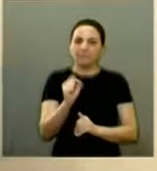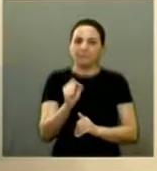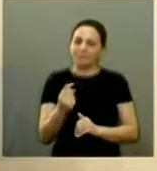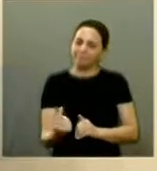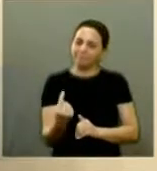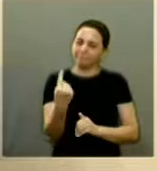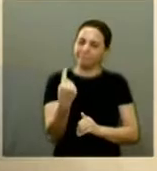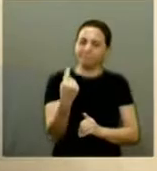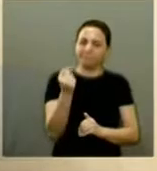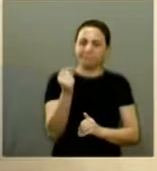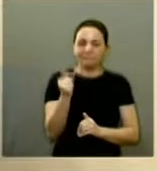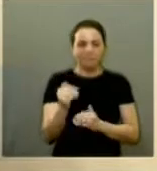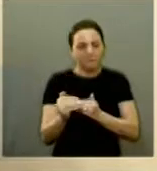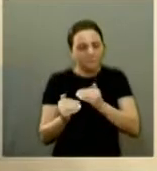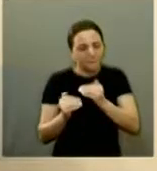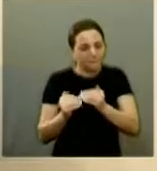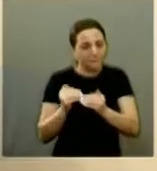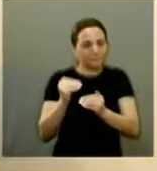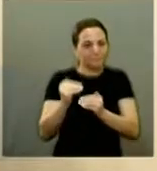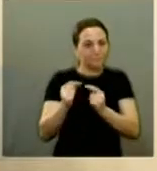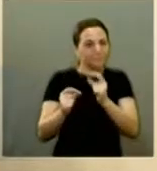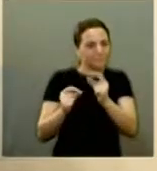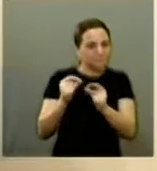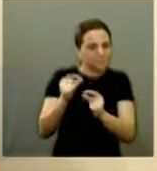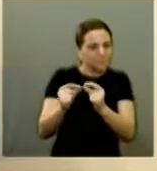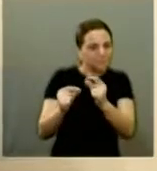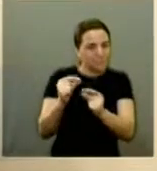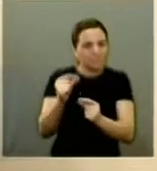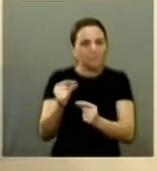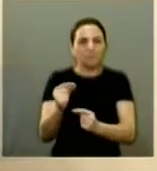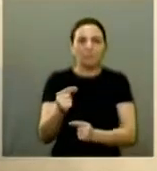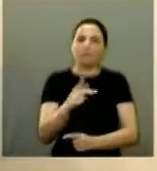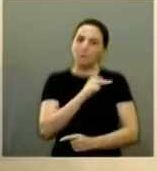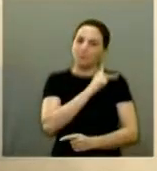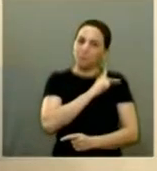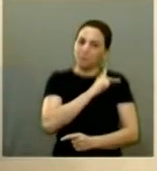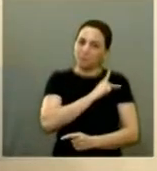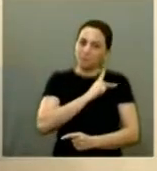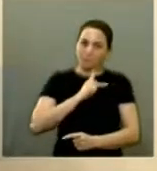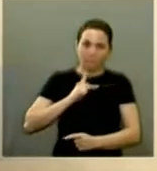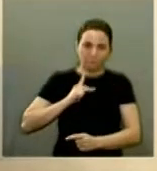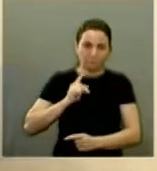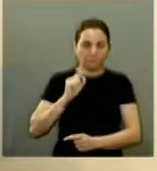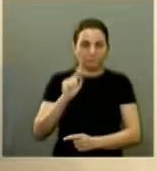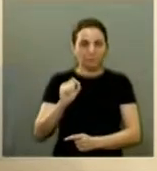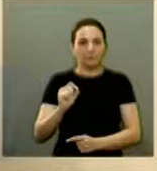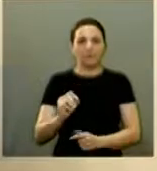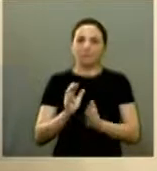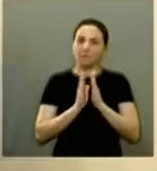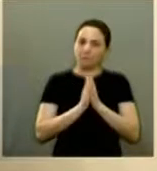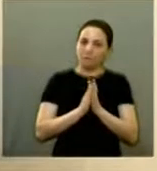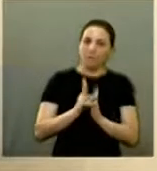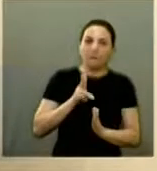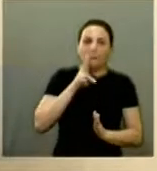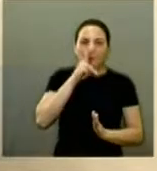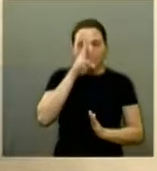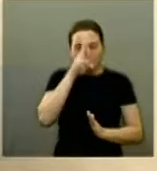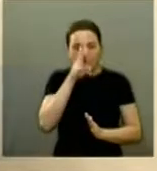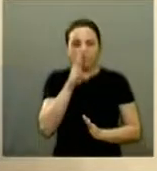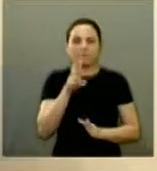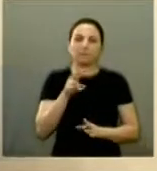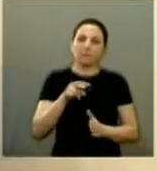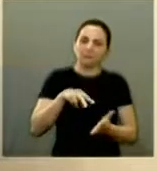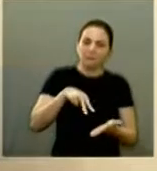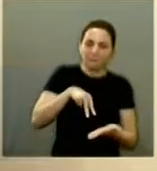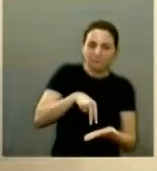está evoluindo dia a dia pastor eu acho que a oração e a força que ela tem de voltar a andar eu